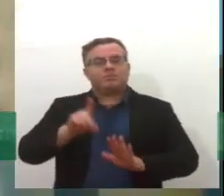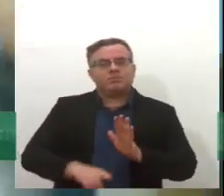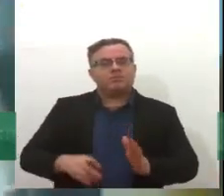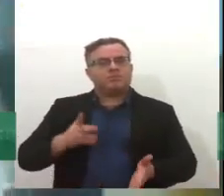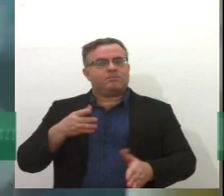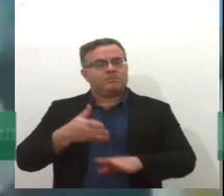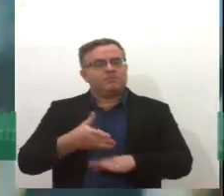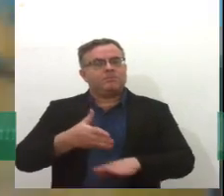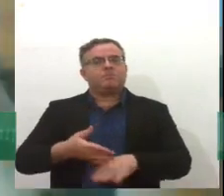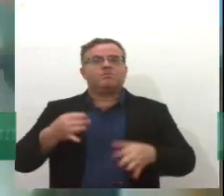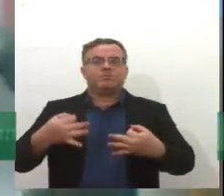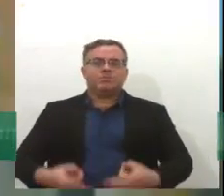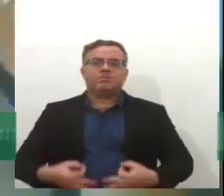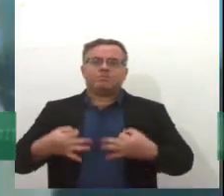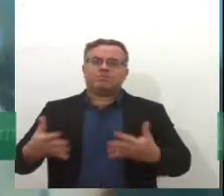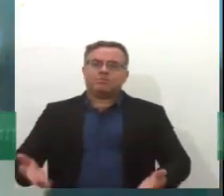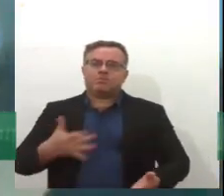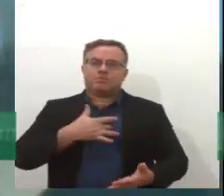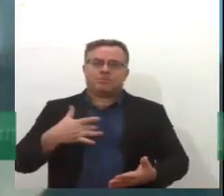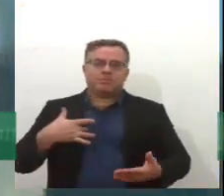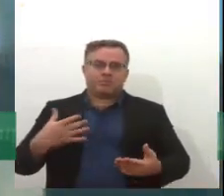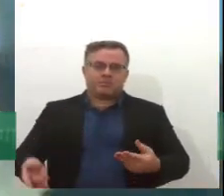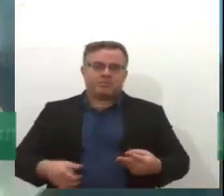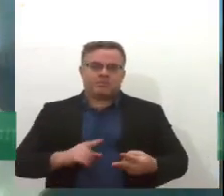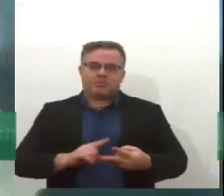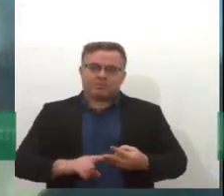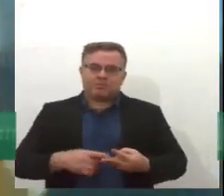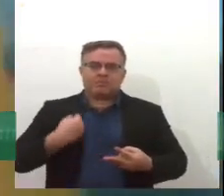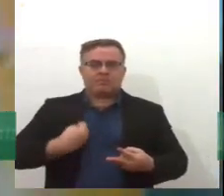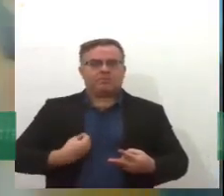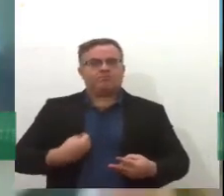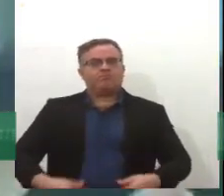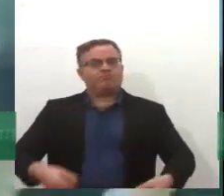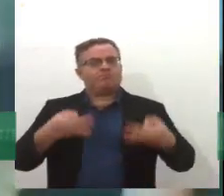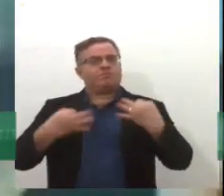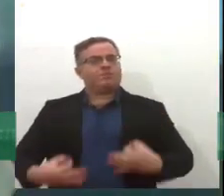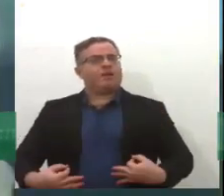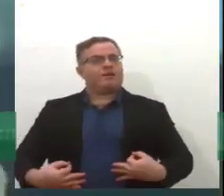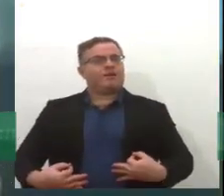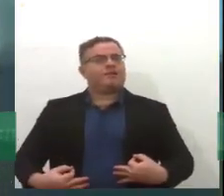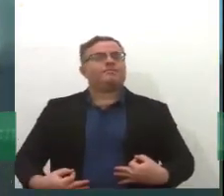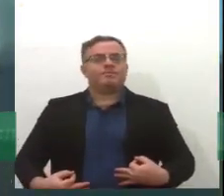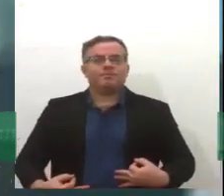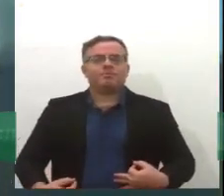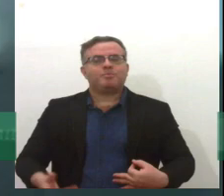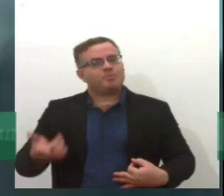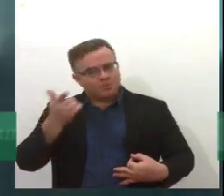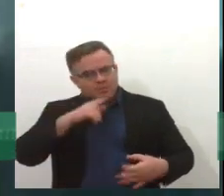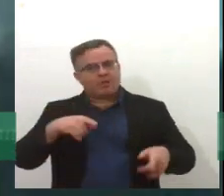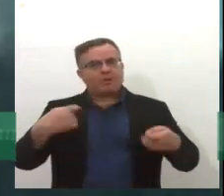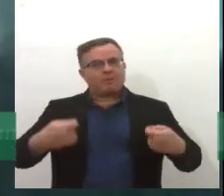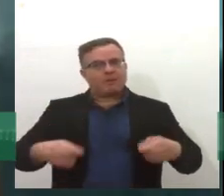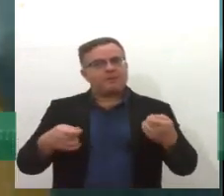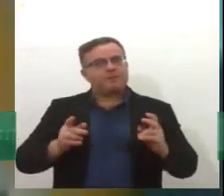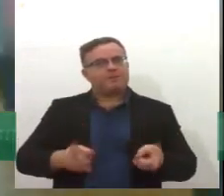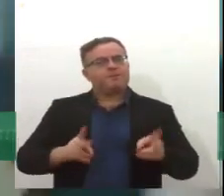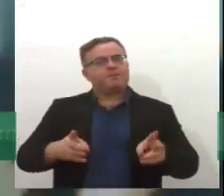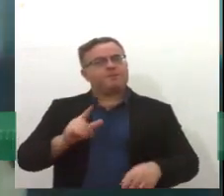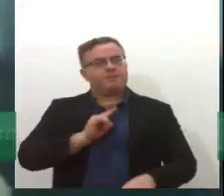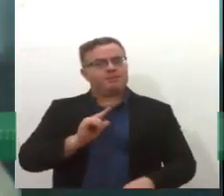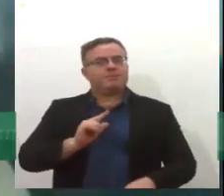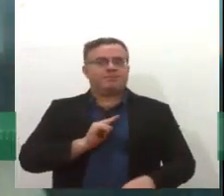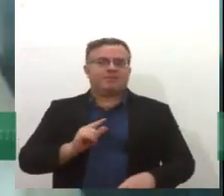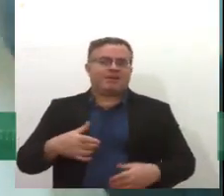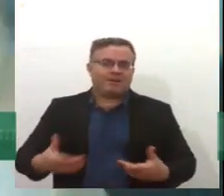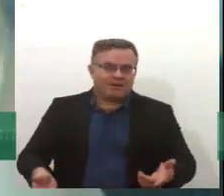serviços, saúde como sinônimo de dignidade. Não tem como você não garantir essas possibilidades e você falar em